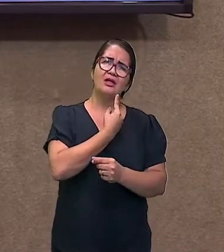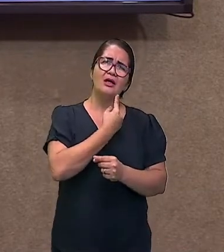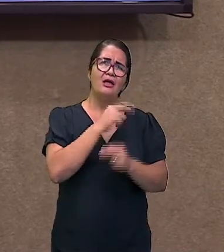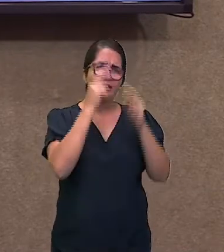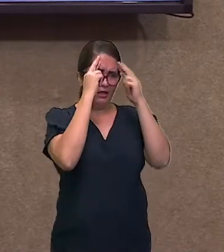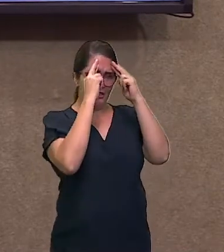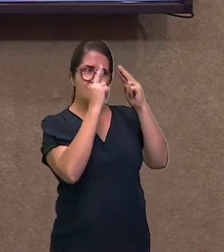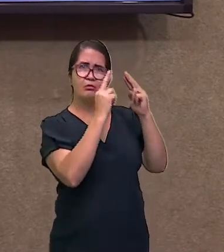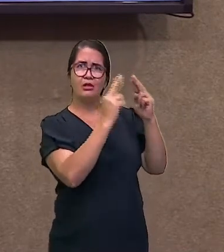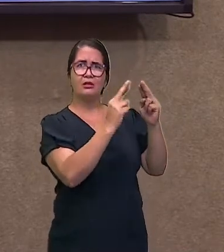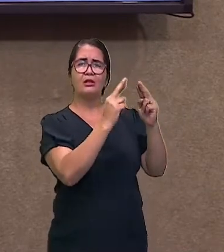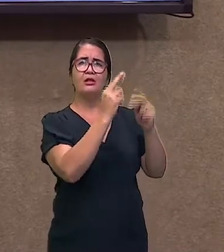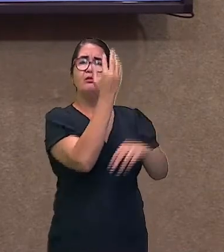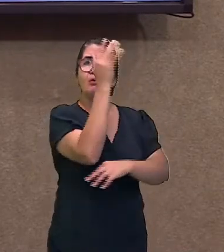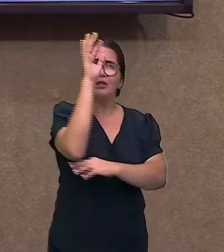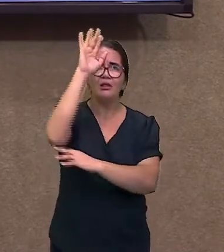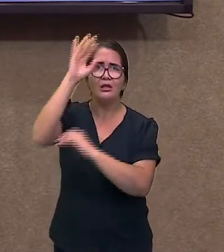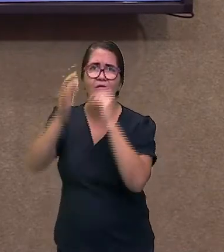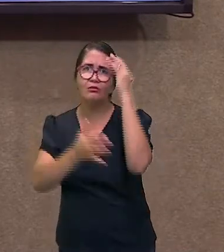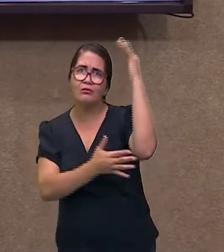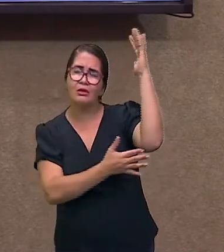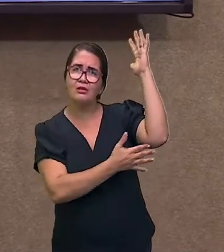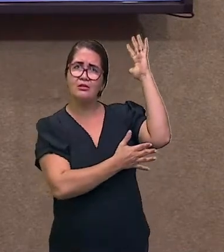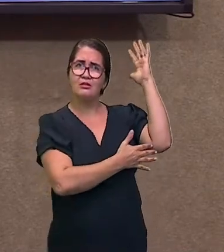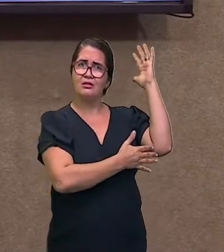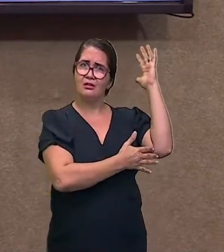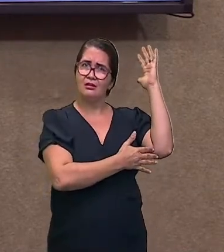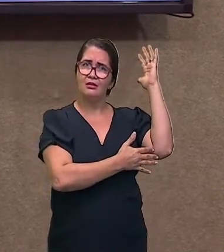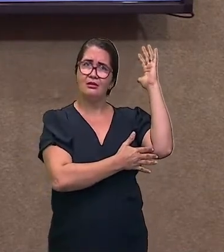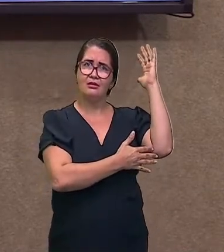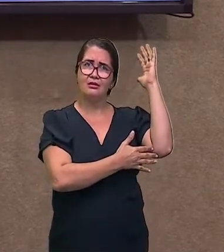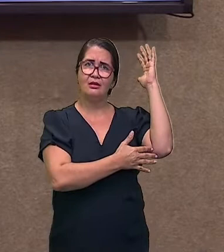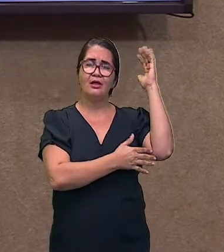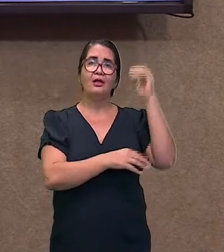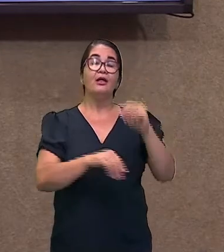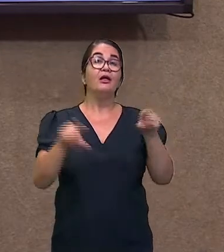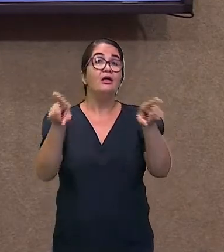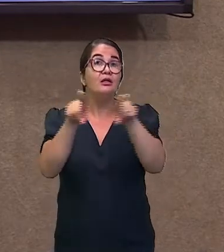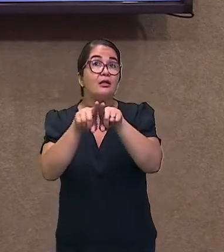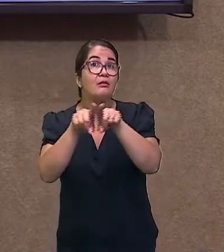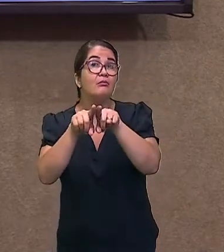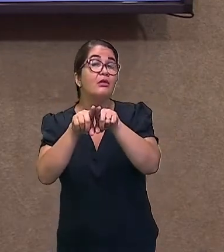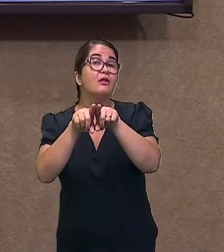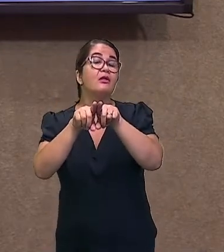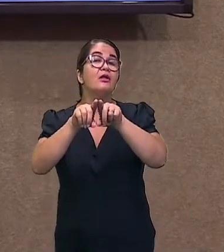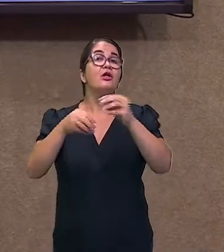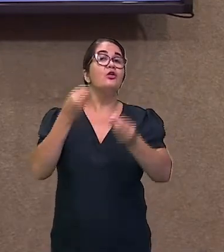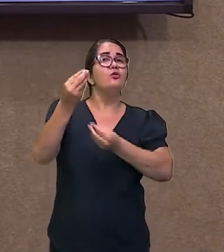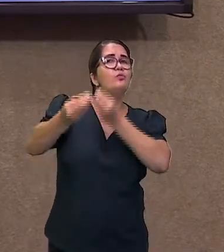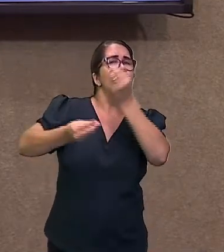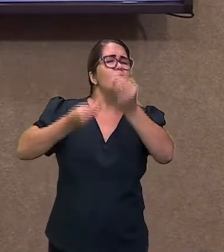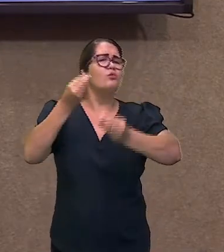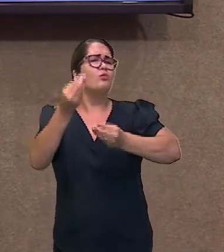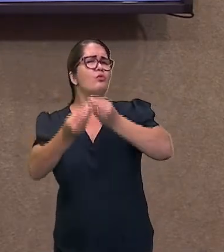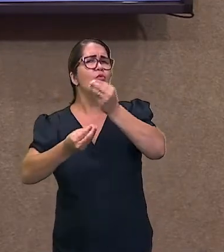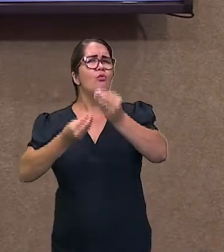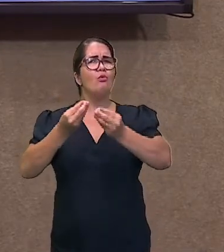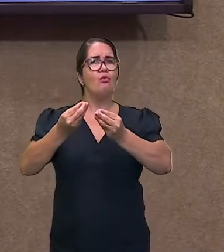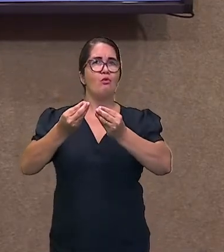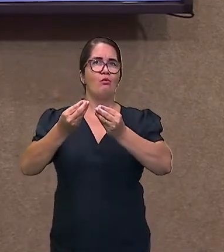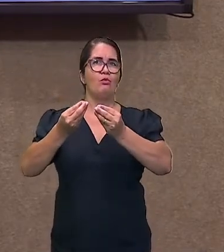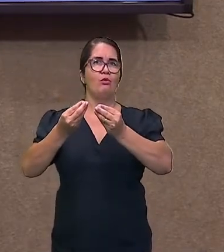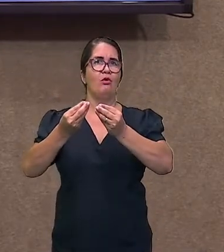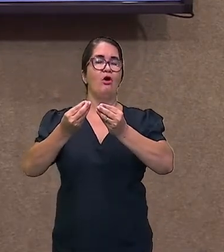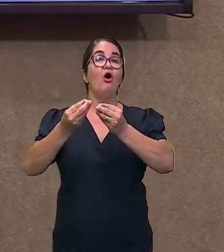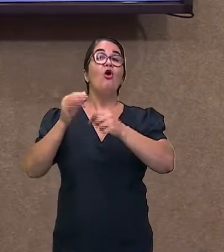o nosso meio sem causar danos a ele. E quais são os danos que lá na frente